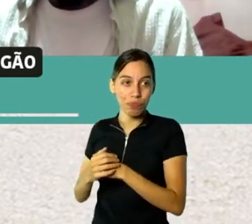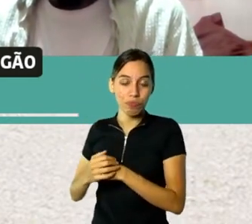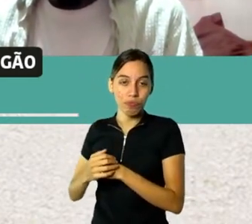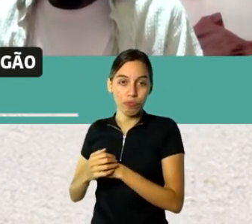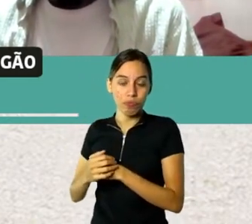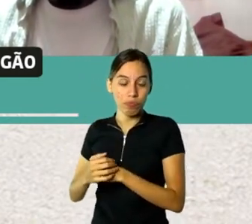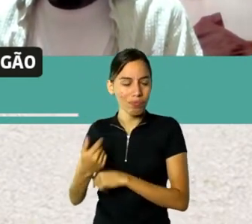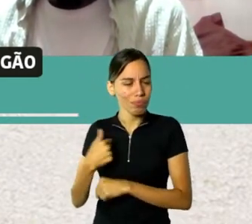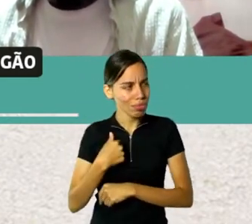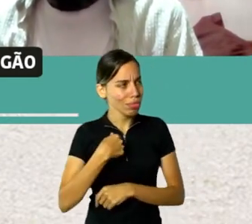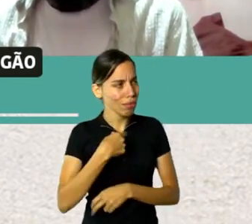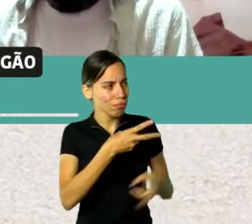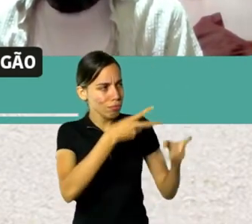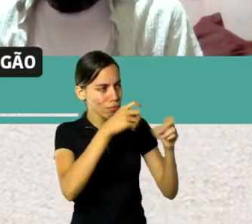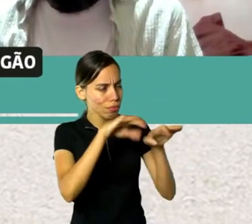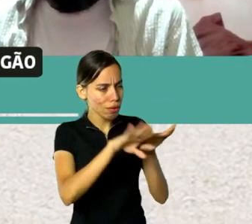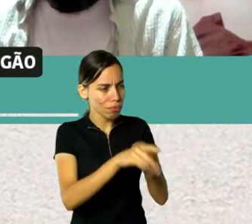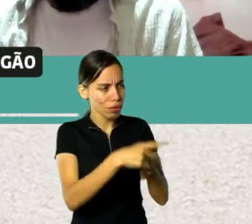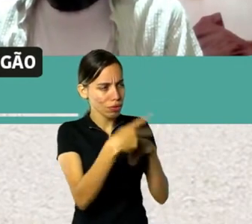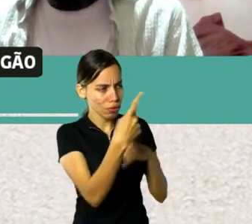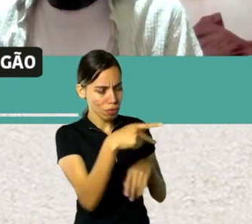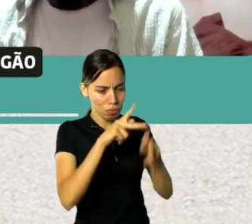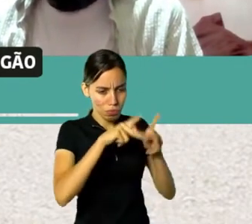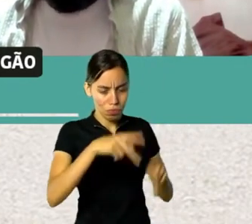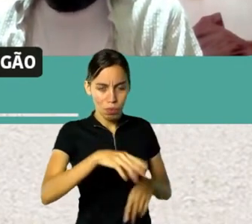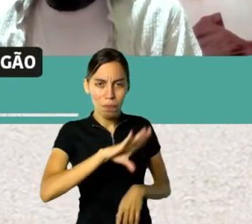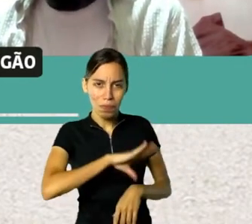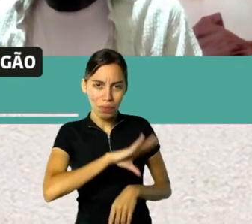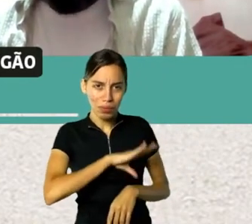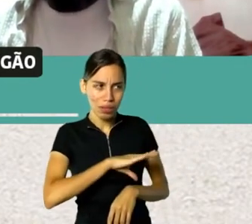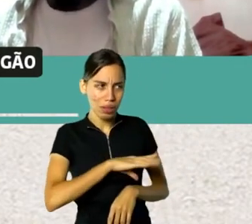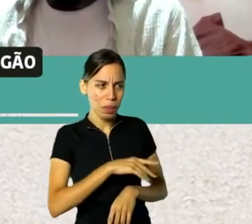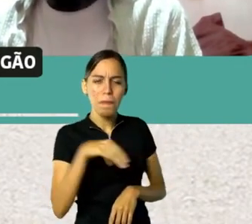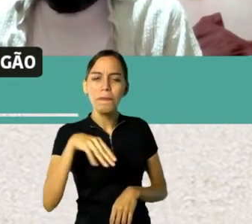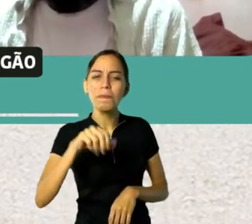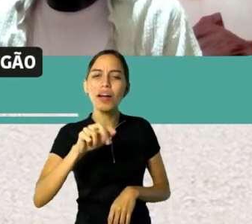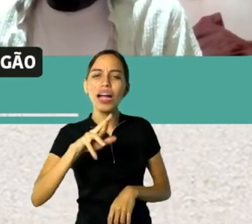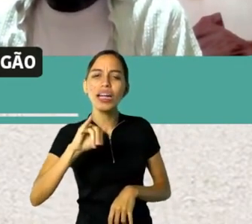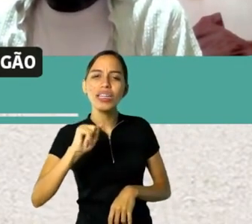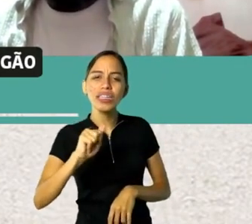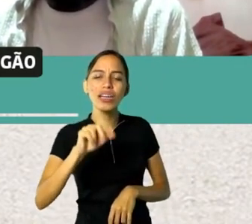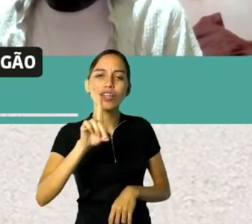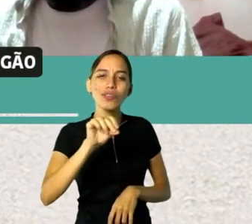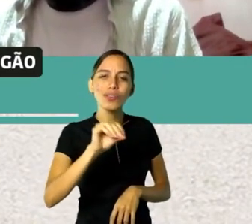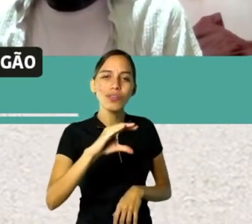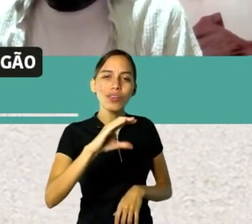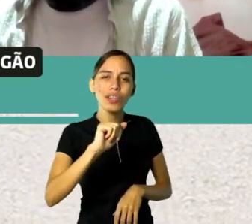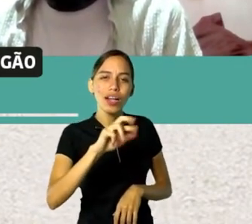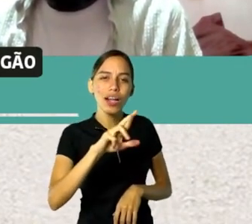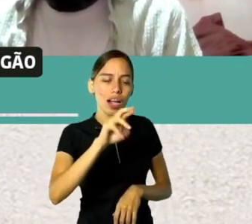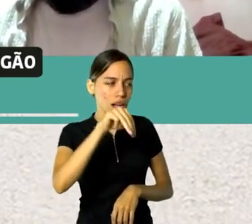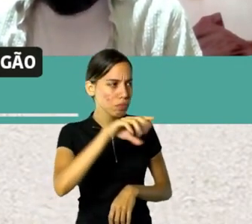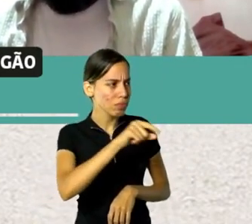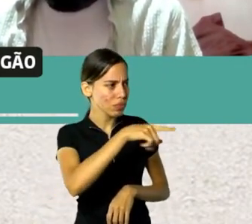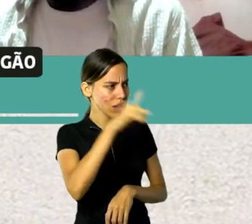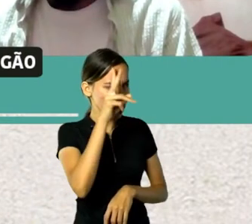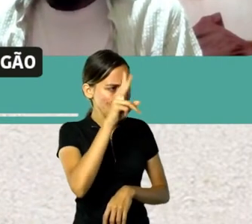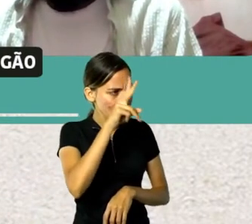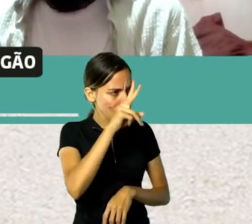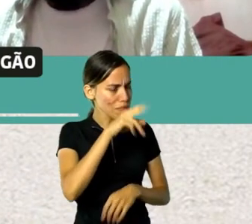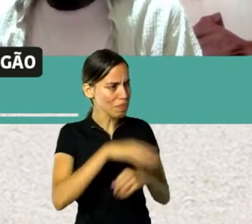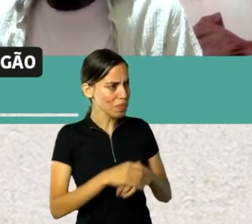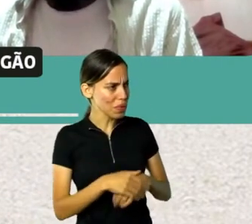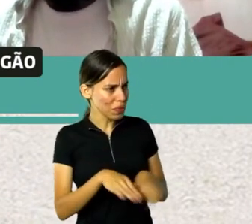chamou atenção também foi o professor de português, né? No texto. Maria do Carmo, que ela relatou para você. Você lembrou desse fato também?